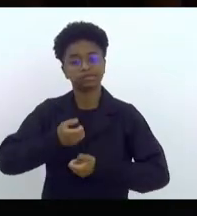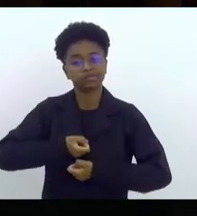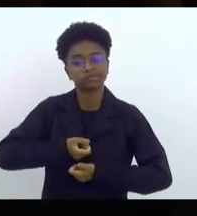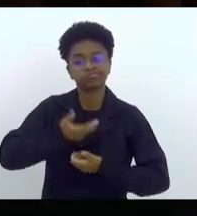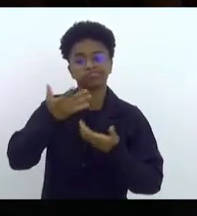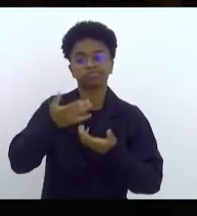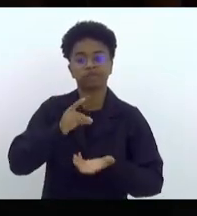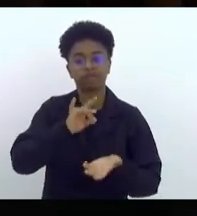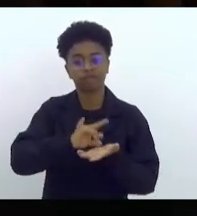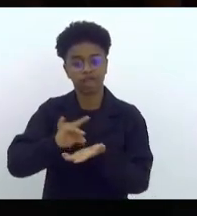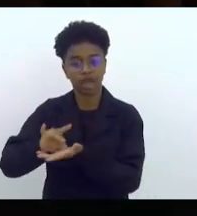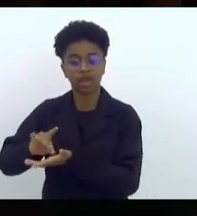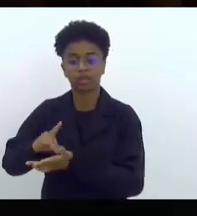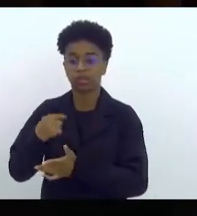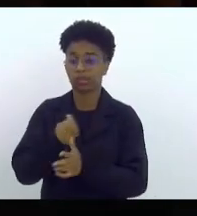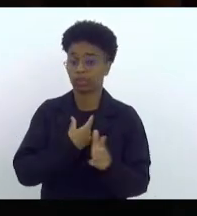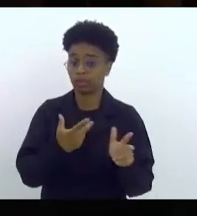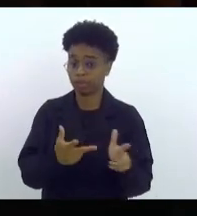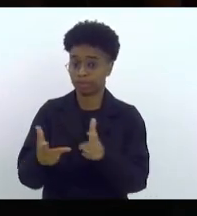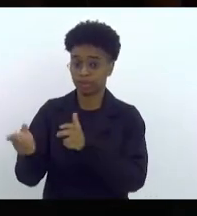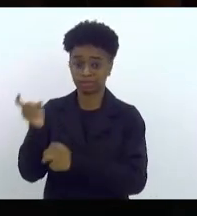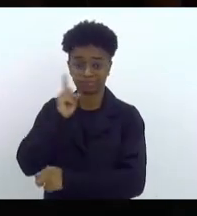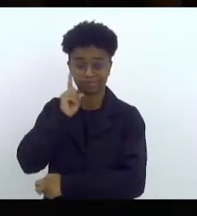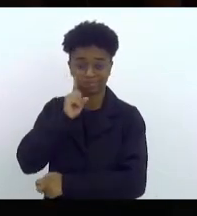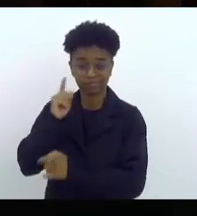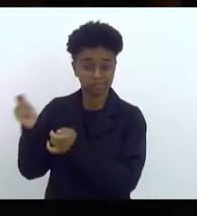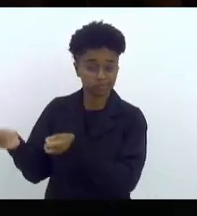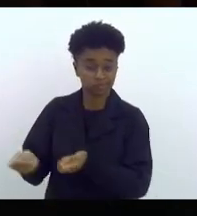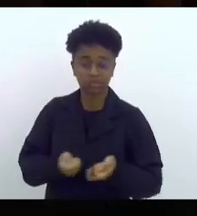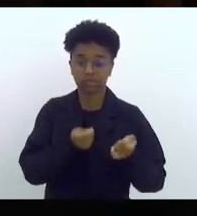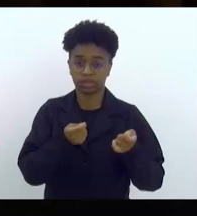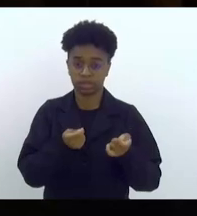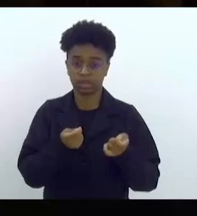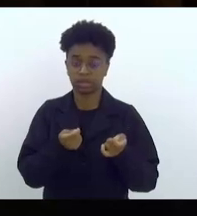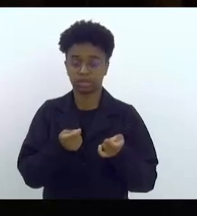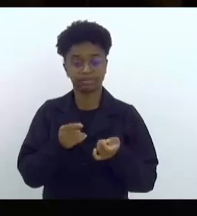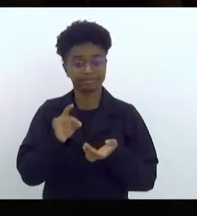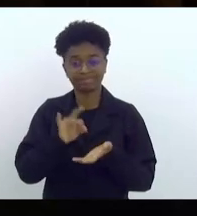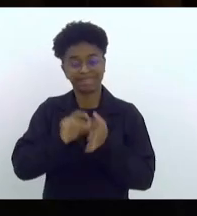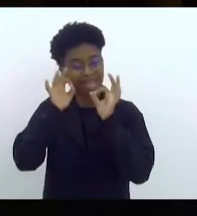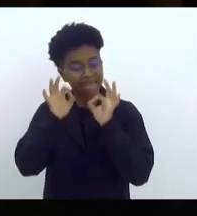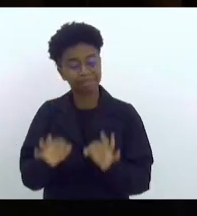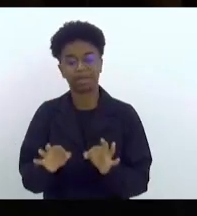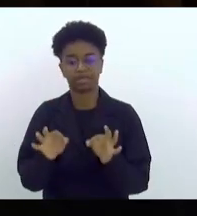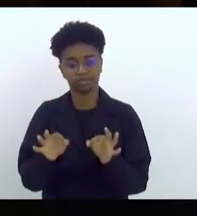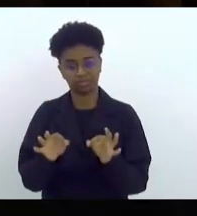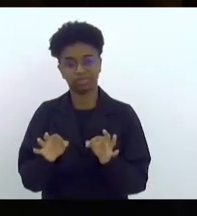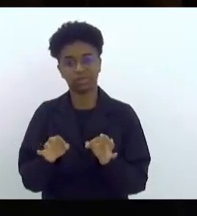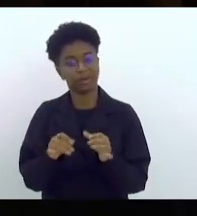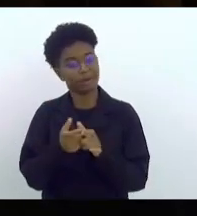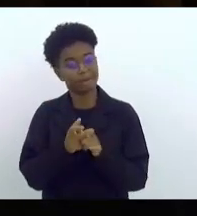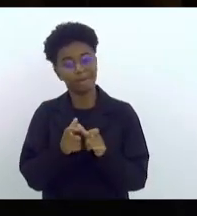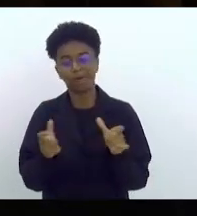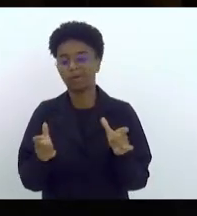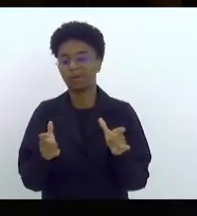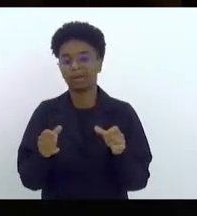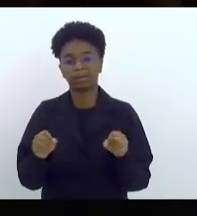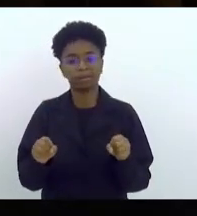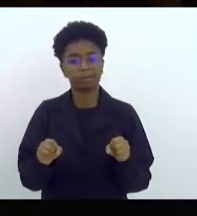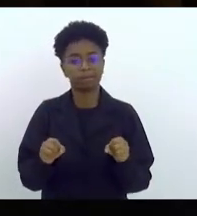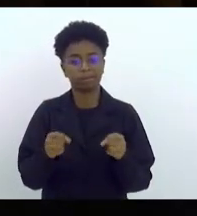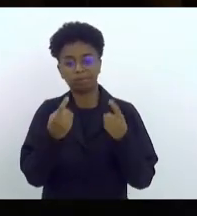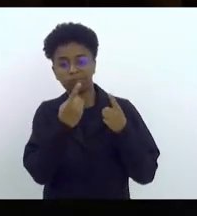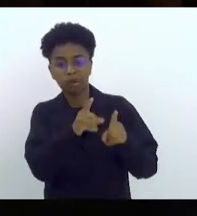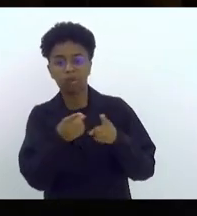os fatos que nós vemos cotidianamente são exatamente de maior violação contra as